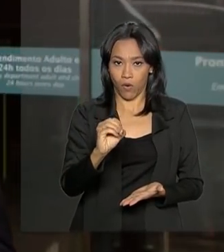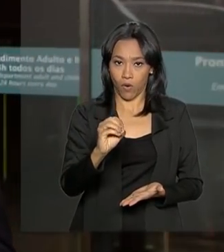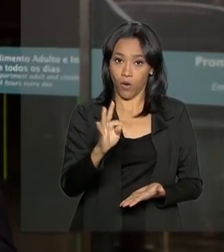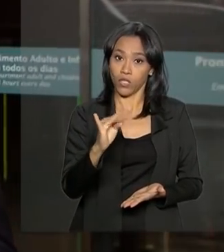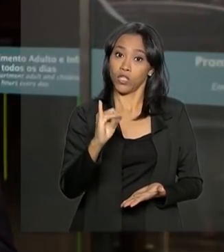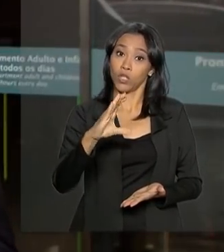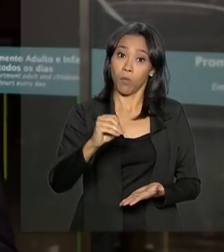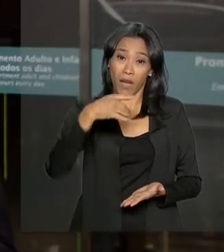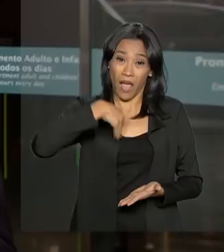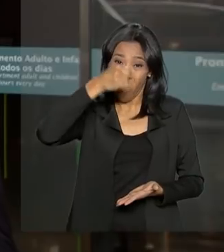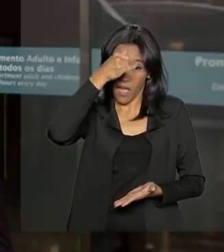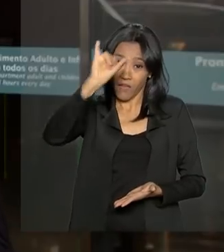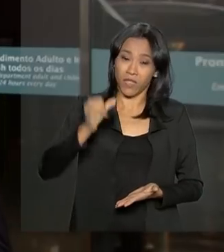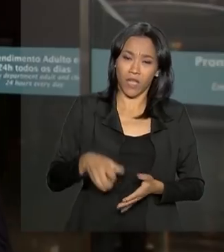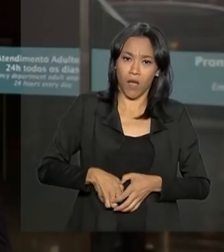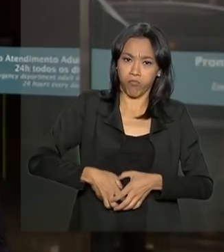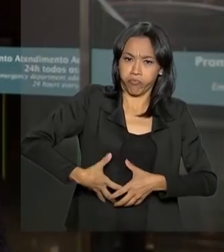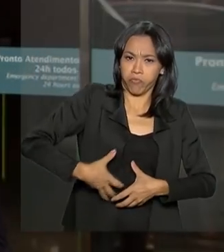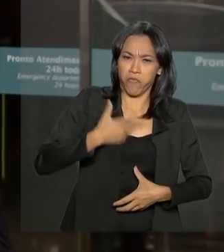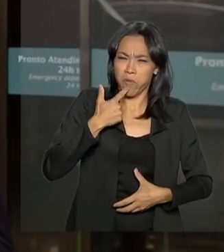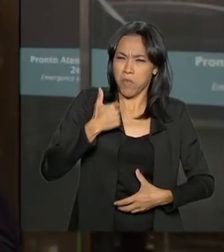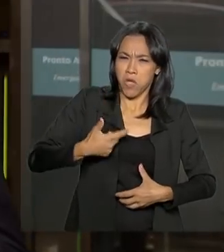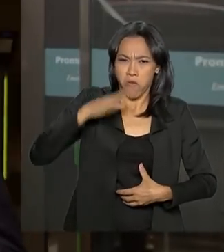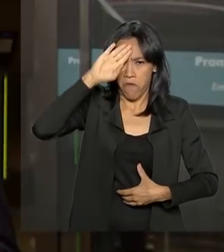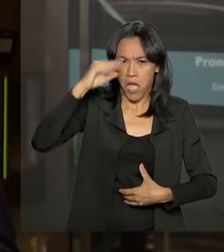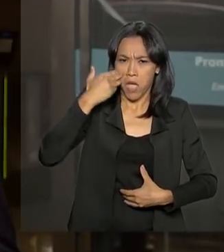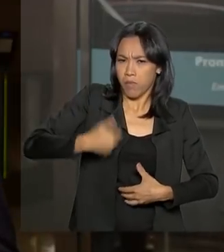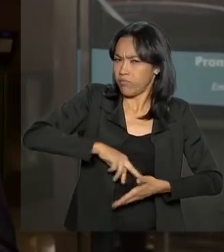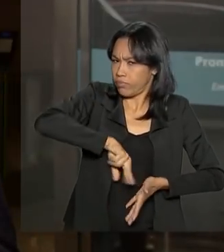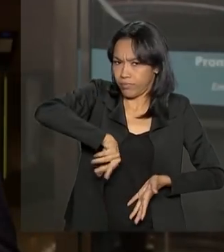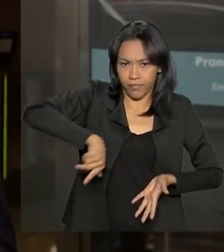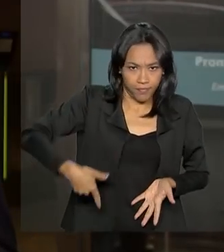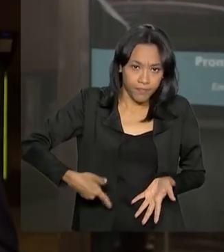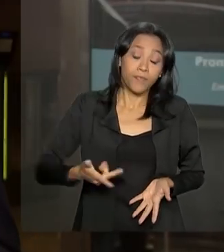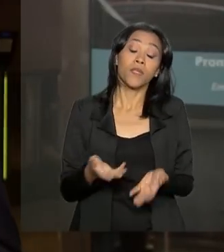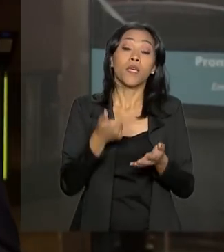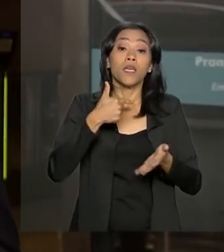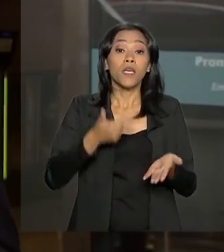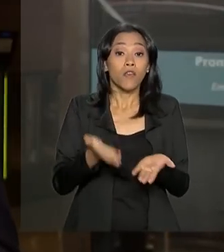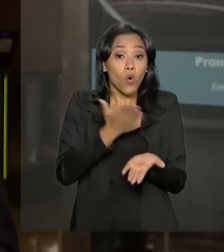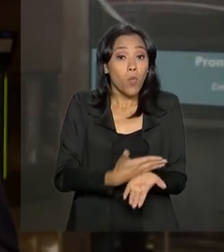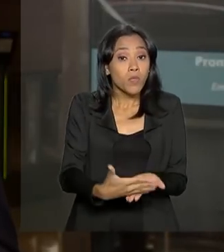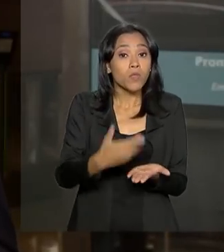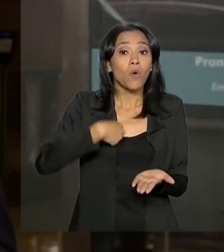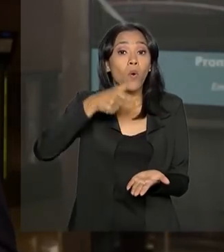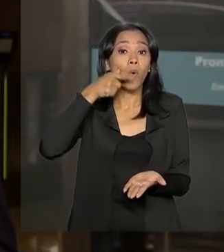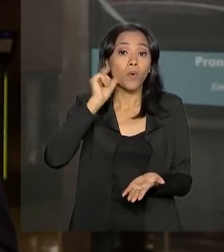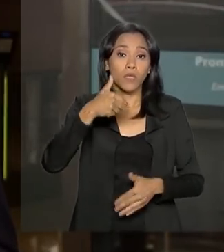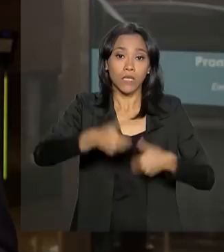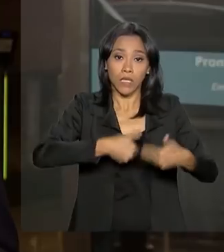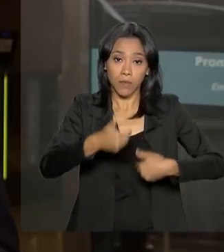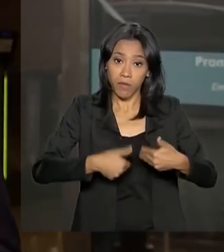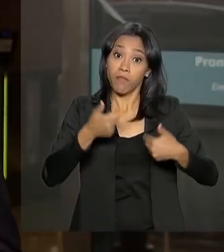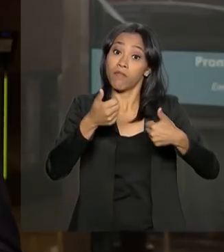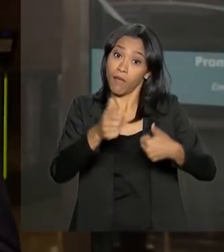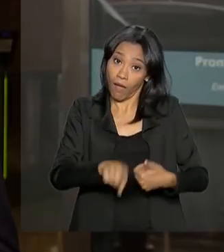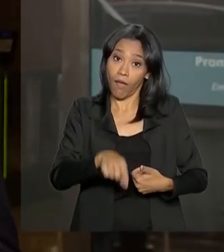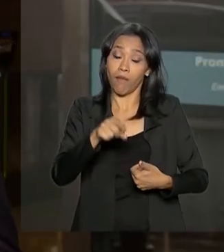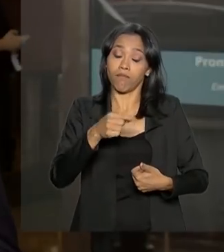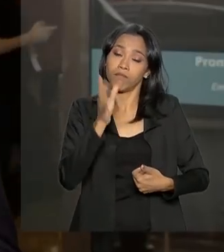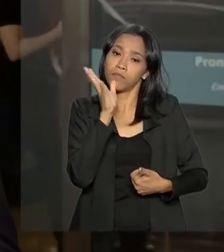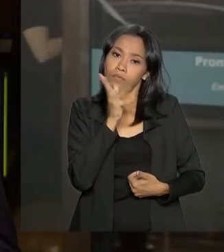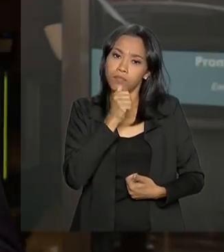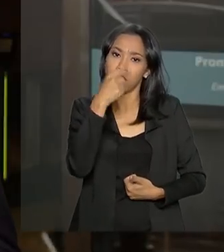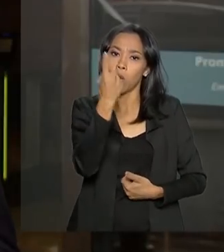infecções. E por conta deste tratamento que foi iniciado ontem e deve durar cerca de uma semana, a